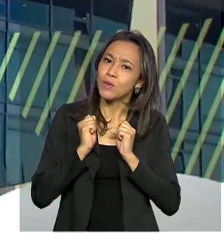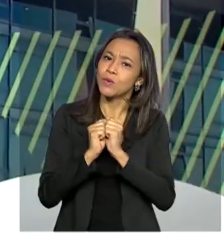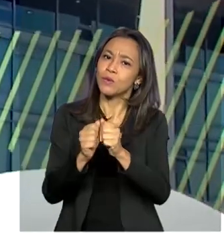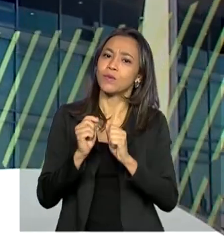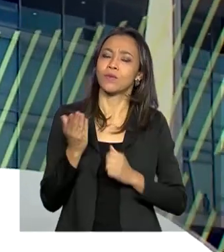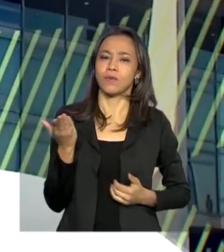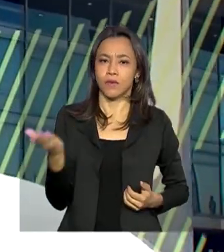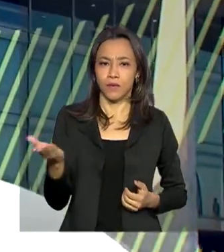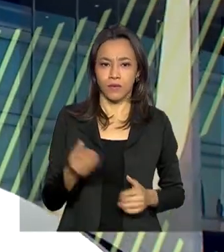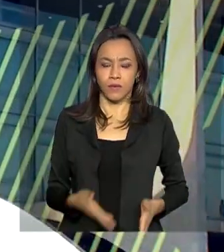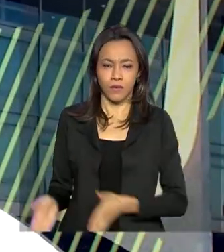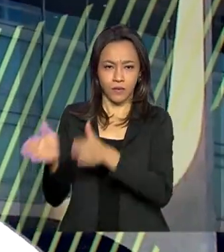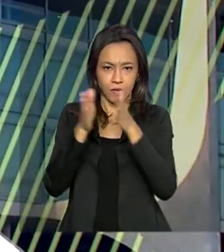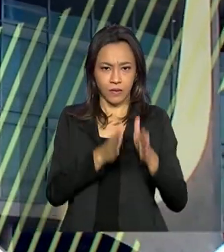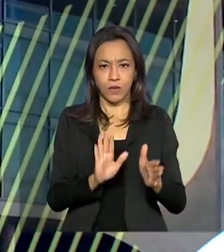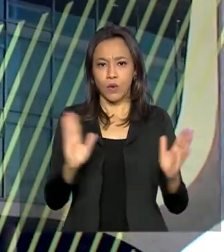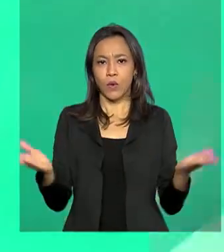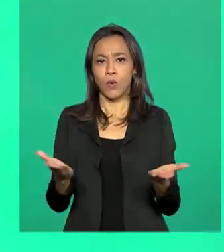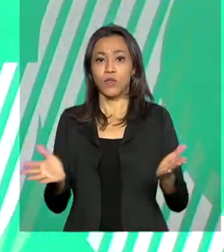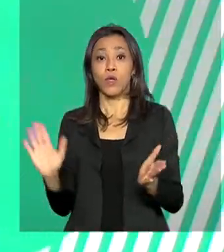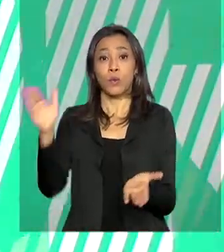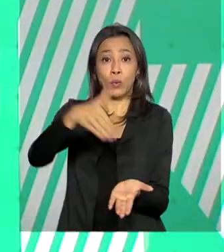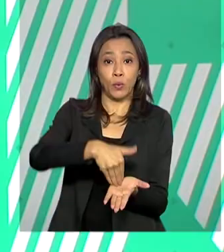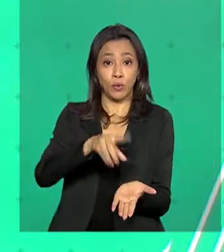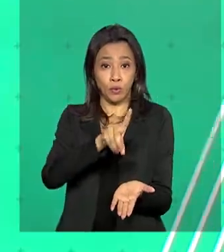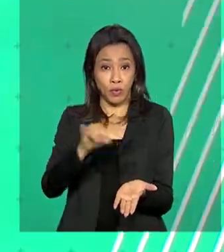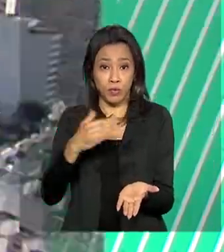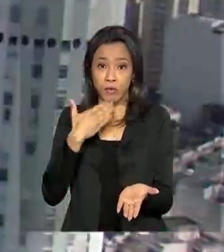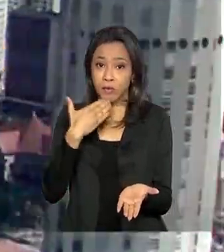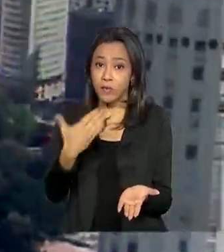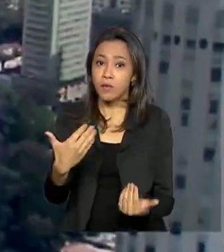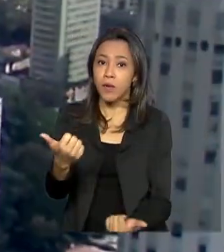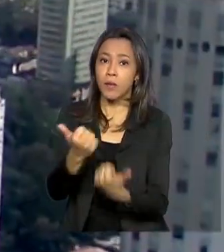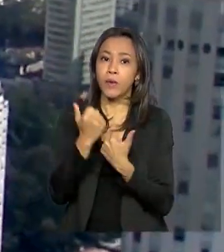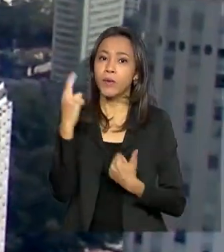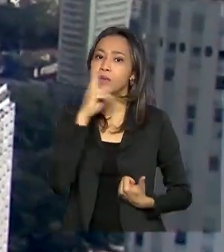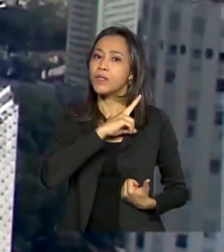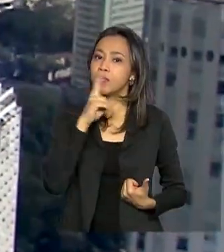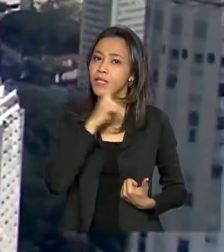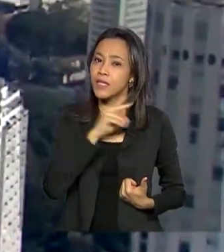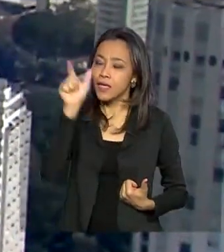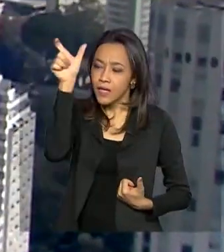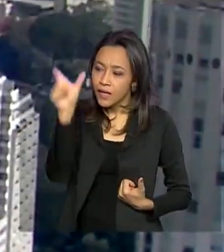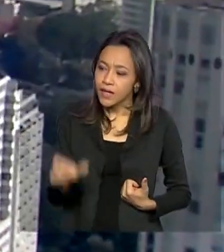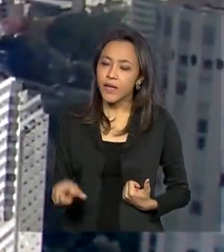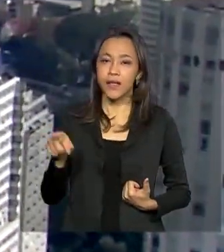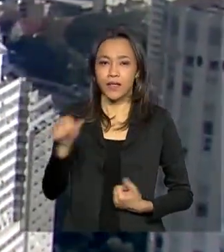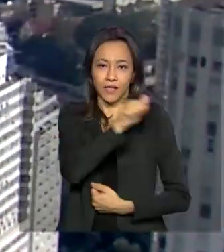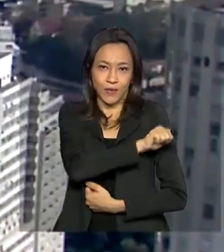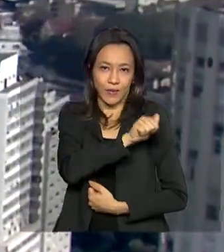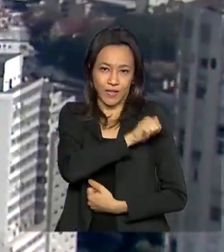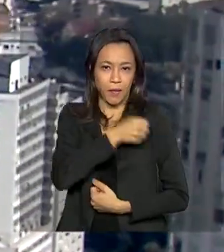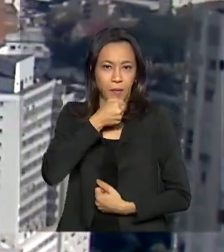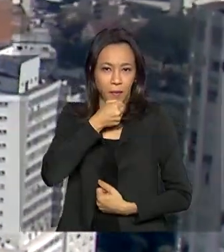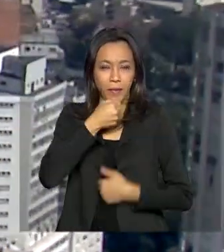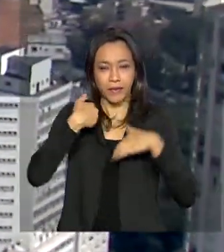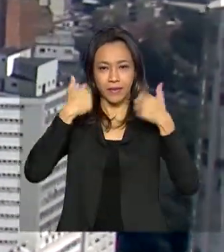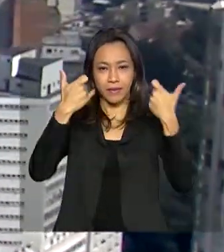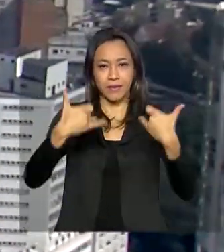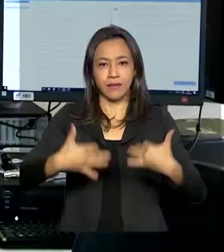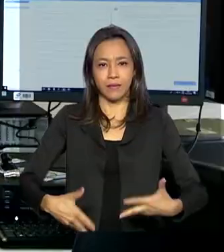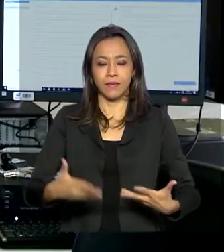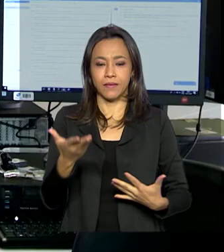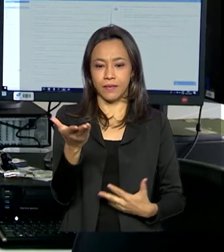Hoje é o último dia para pedir o auxílio emergencial. A repórter Cláudia Boiunga, Rio de Janeiro, conta pra gente.